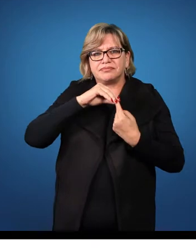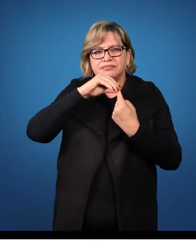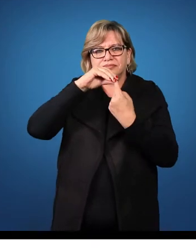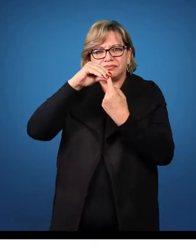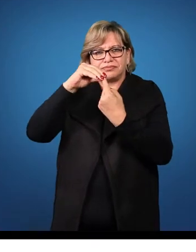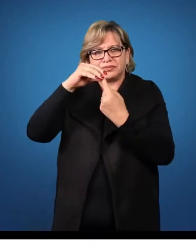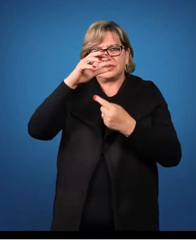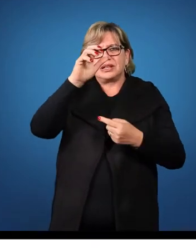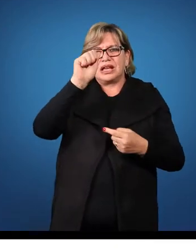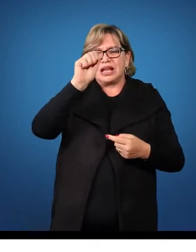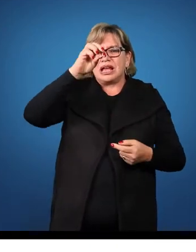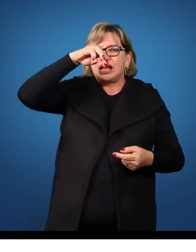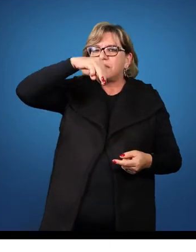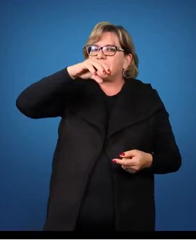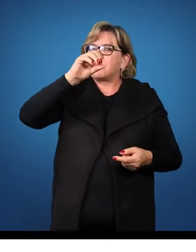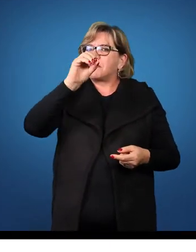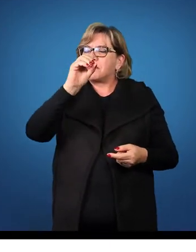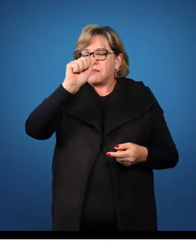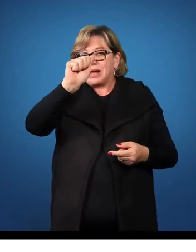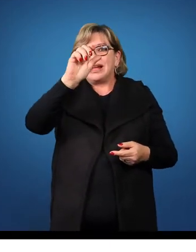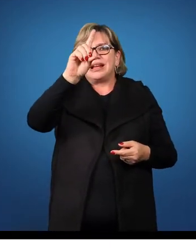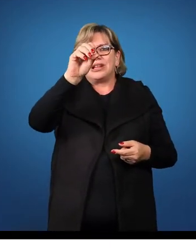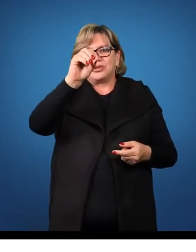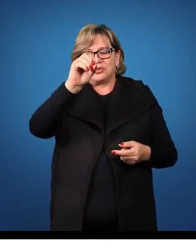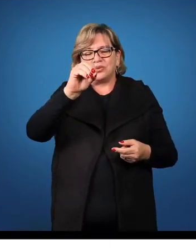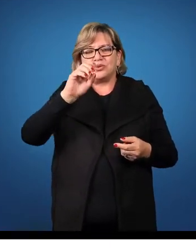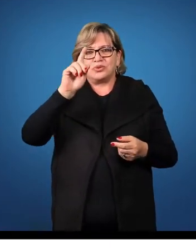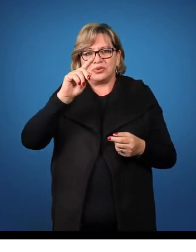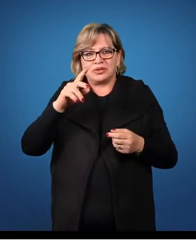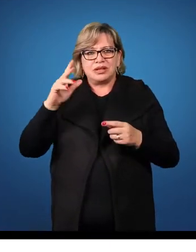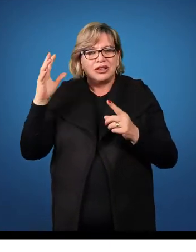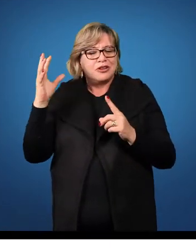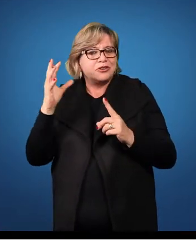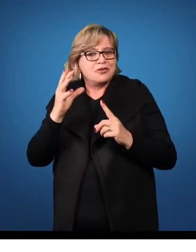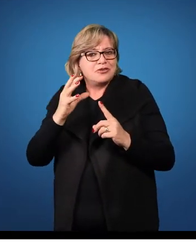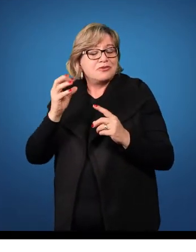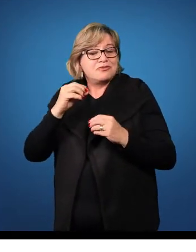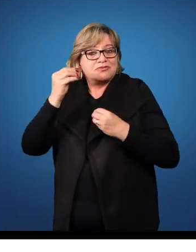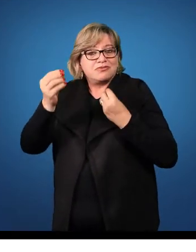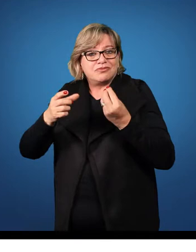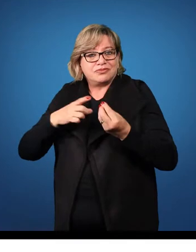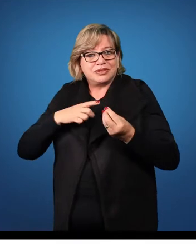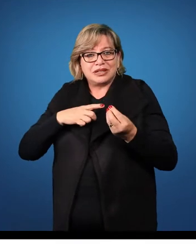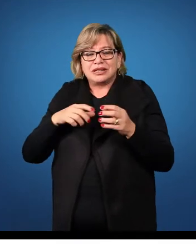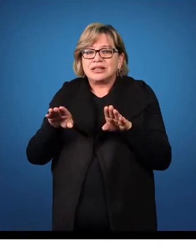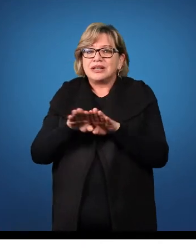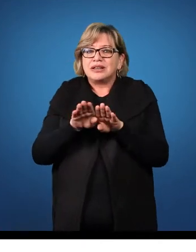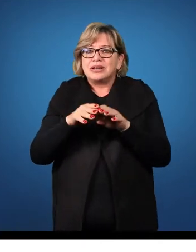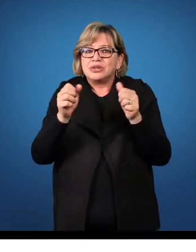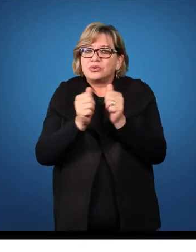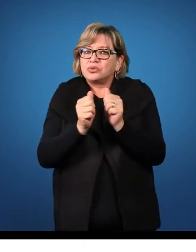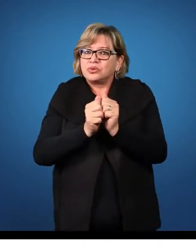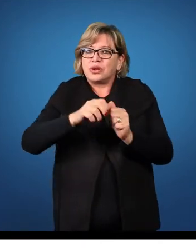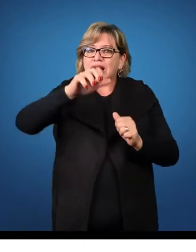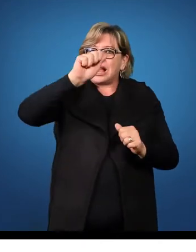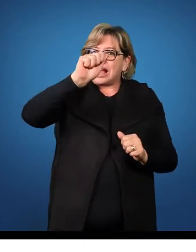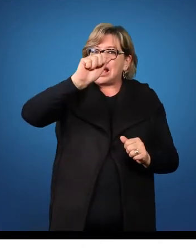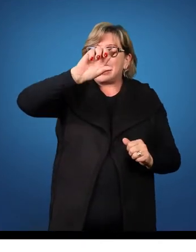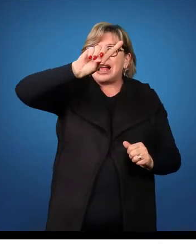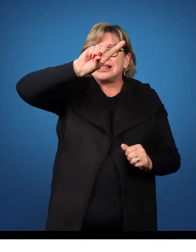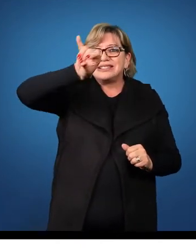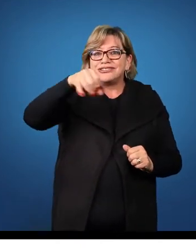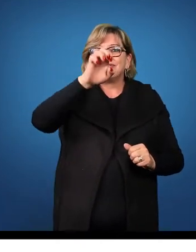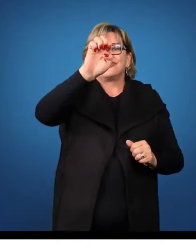que é o amado, ele exerce uma função de adjetivo. Lembrem-se